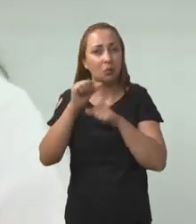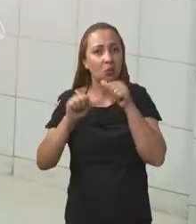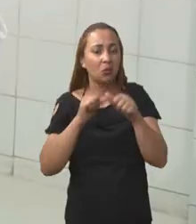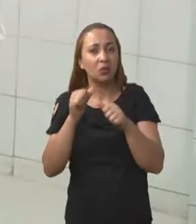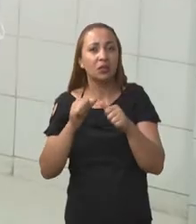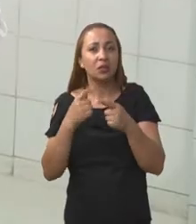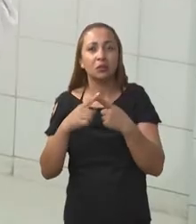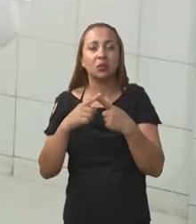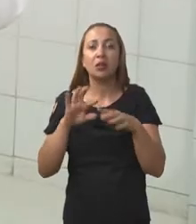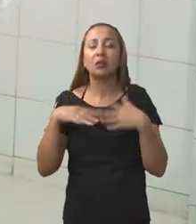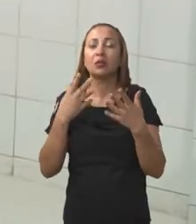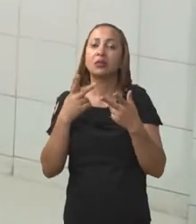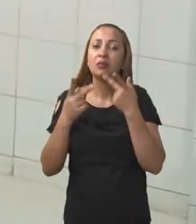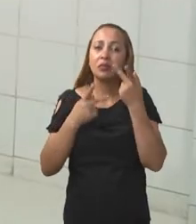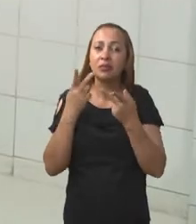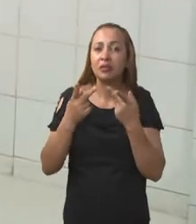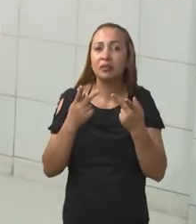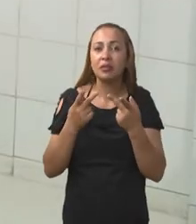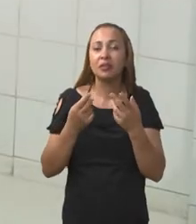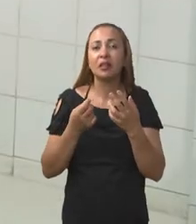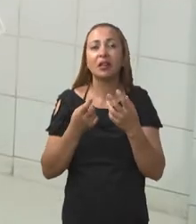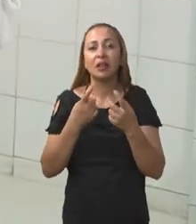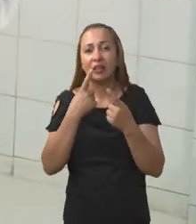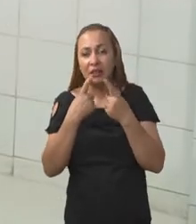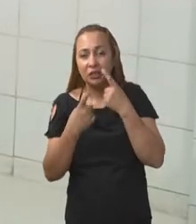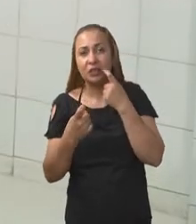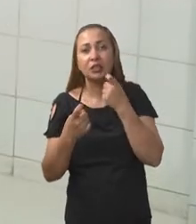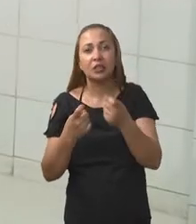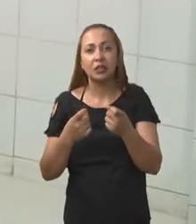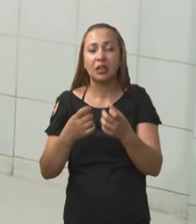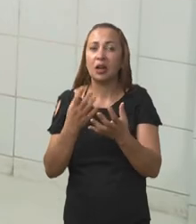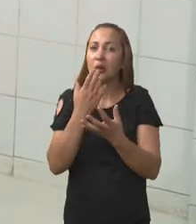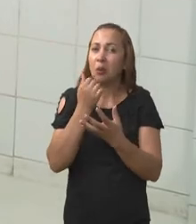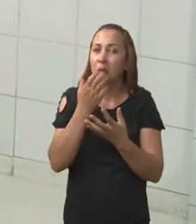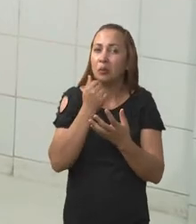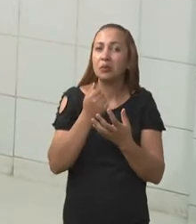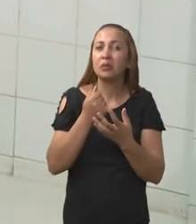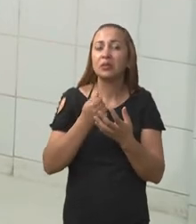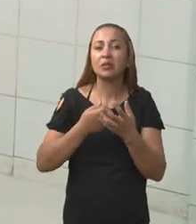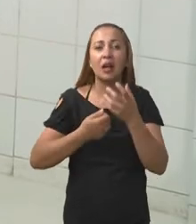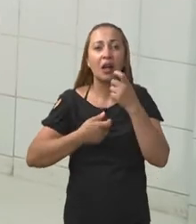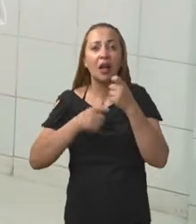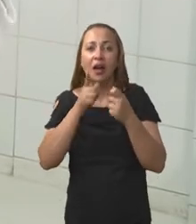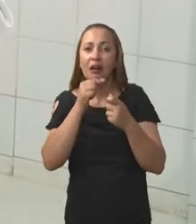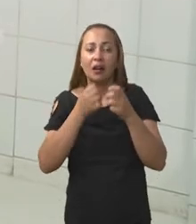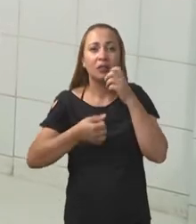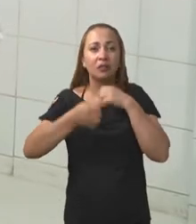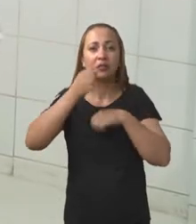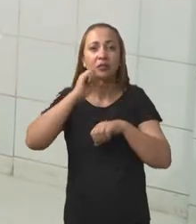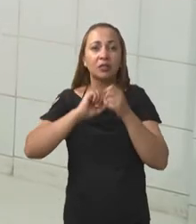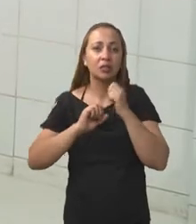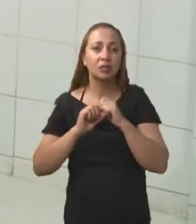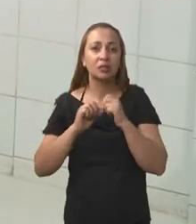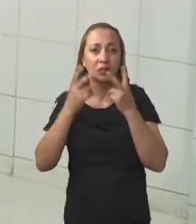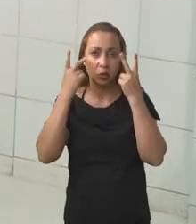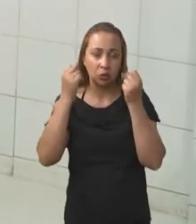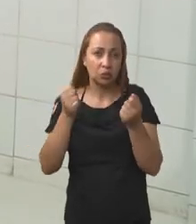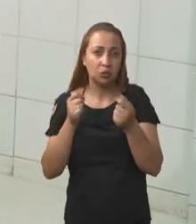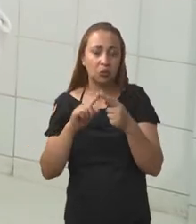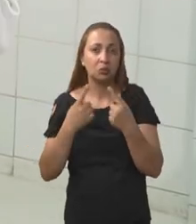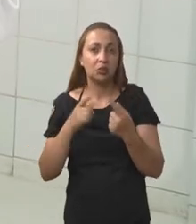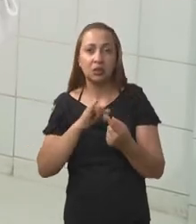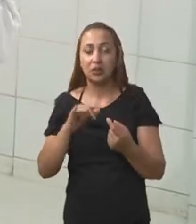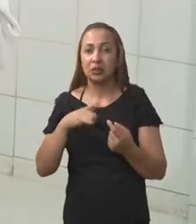halito, porque ao falar, essa saburra é normalmente removida com a alimentação, com a ingestão de líquidos, ela é naturalmente removida.